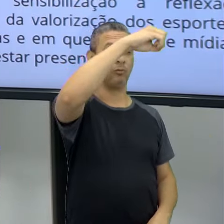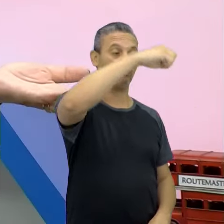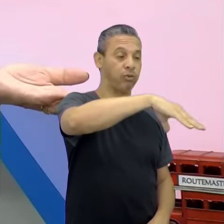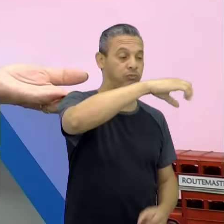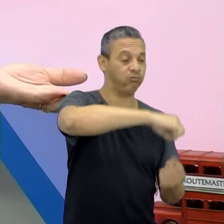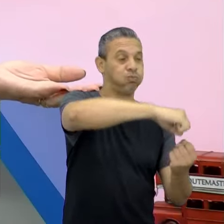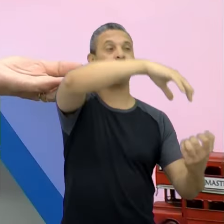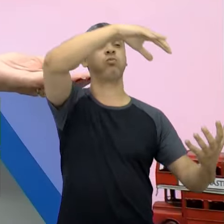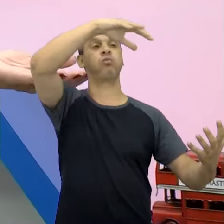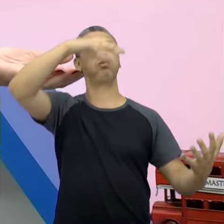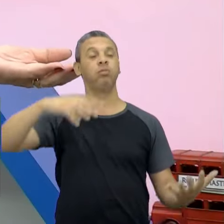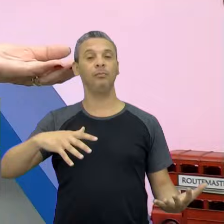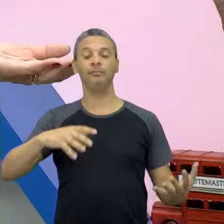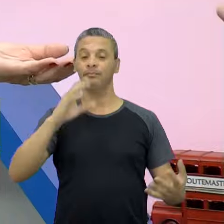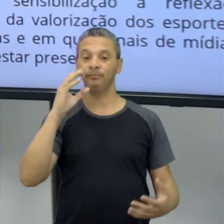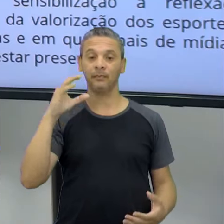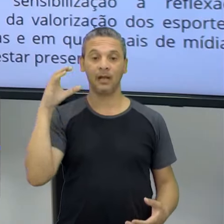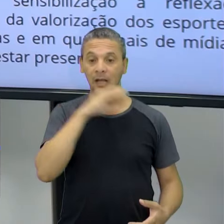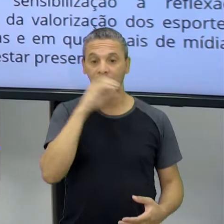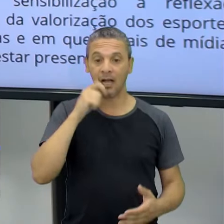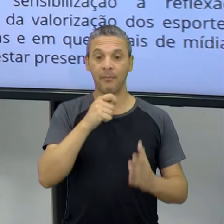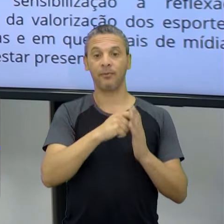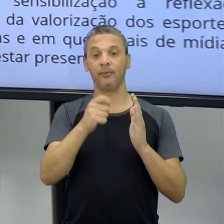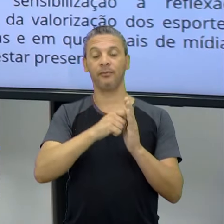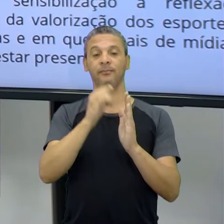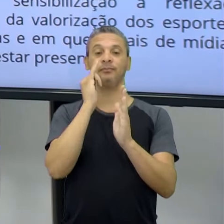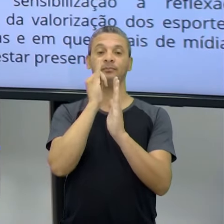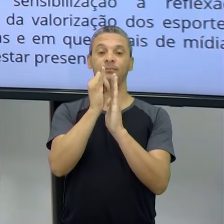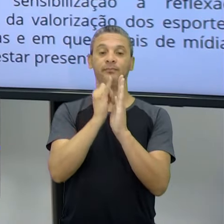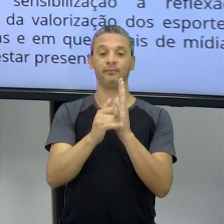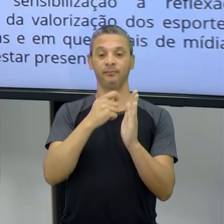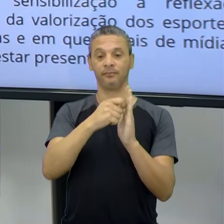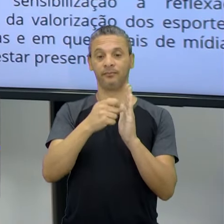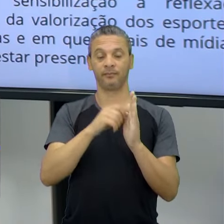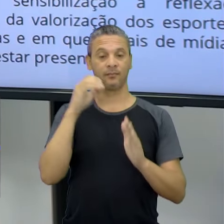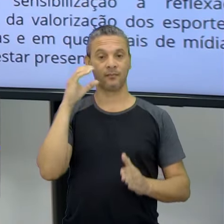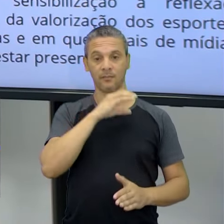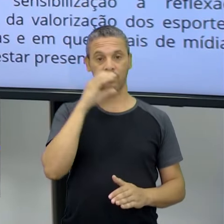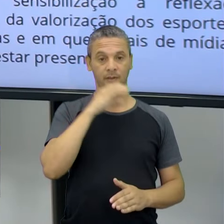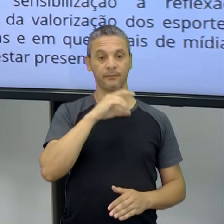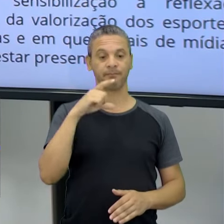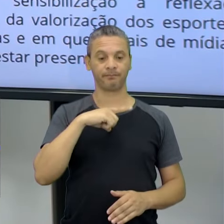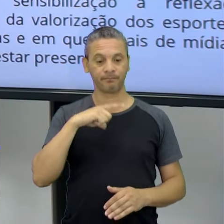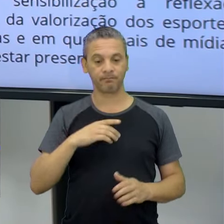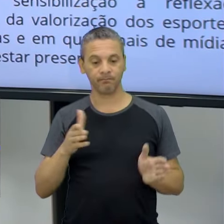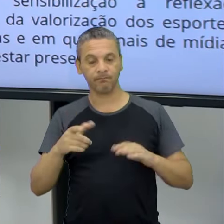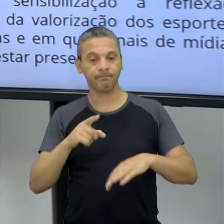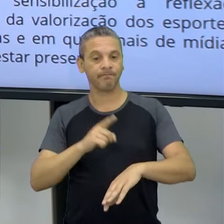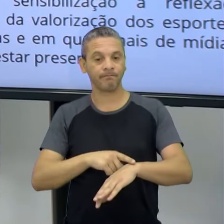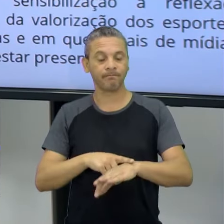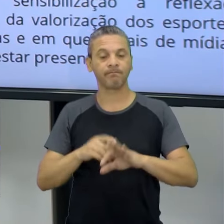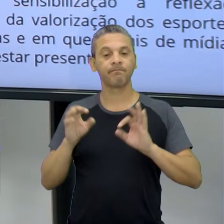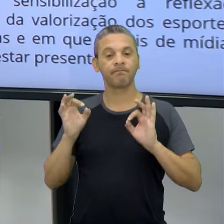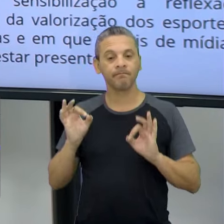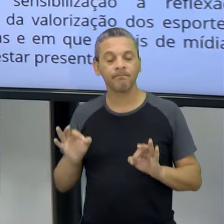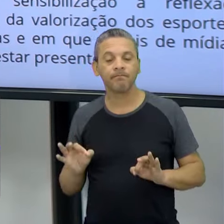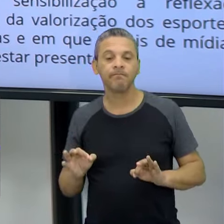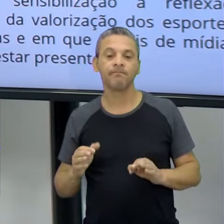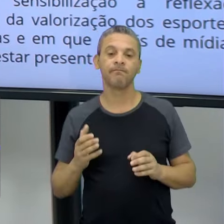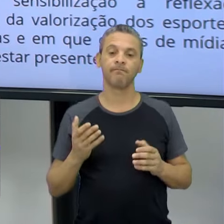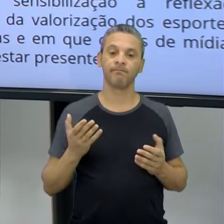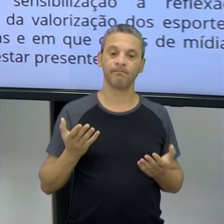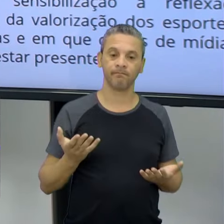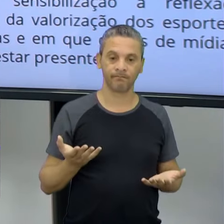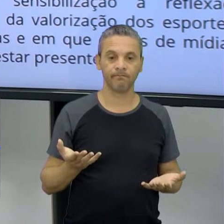pode esperar dois dias para escrever? Eu tenho que fazer uma crônica inspirada na questão. Tem que ser para agora, né? E você me deu um prazo exíguo, mas um prazo